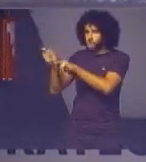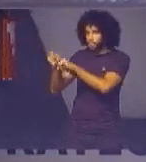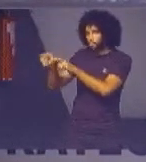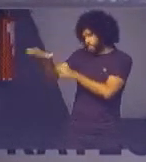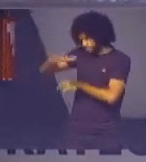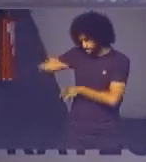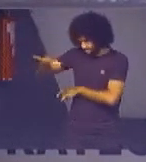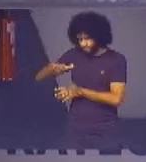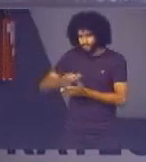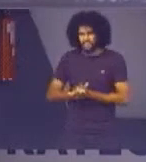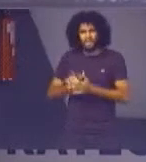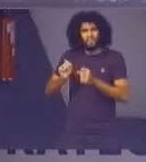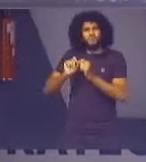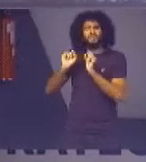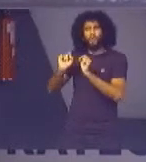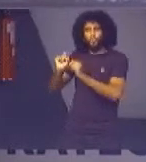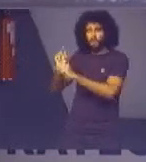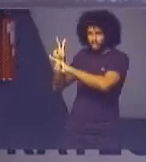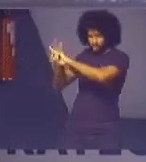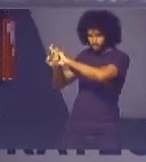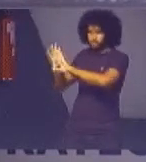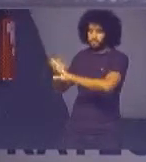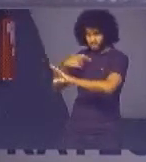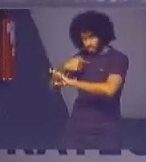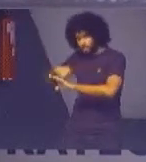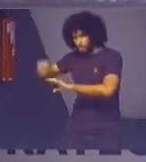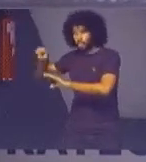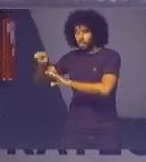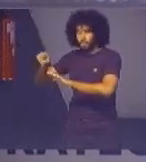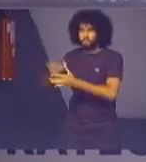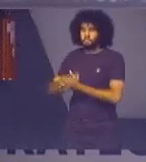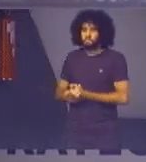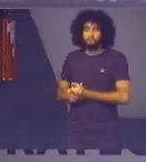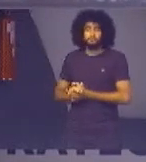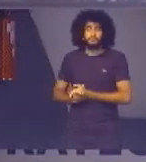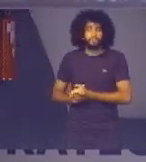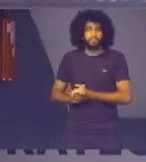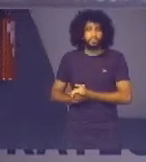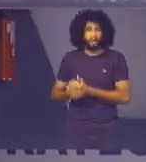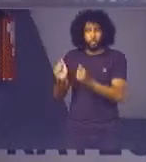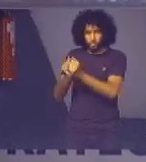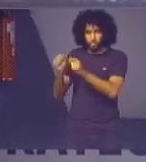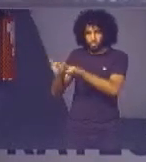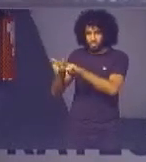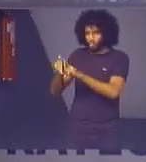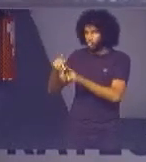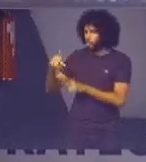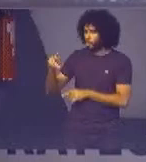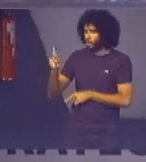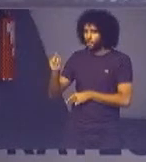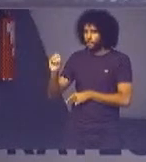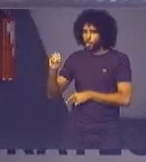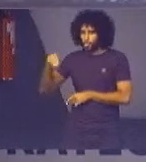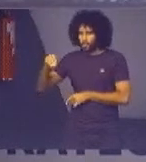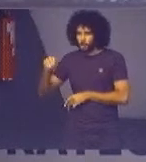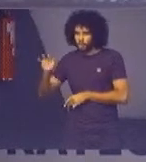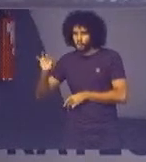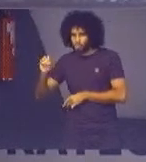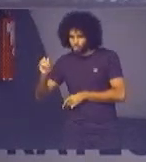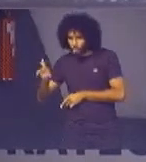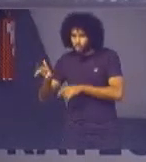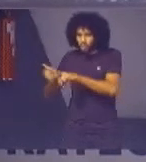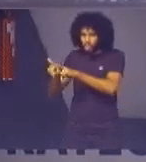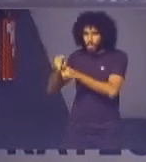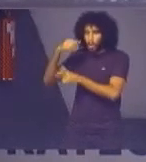fazer num presídio nós vamos até lá com promotor advogado da